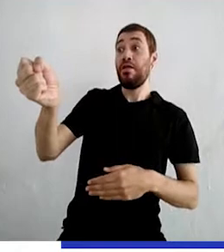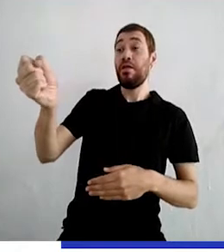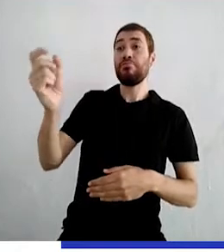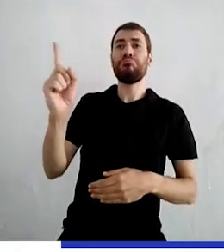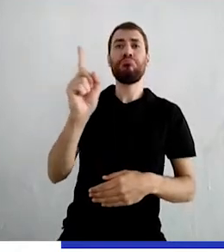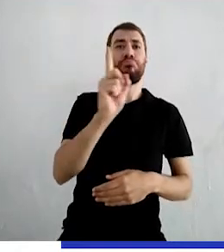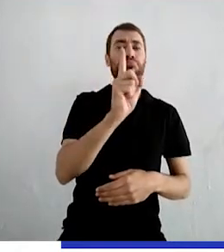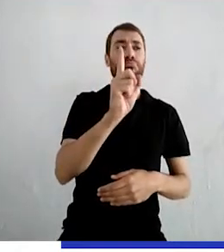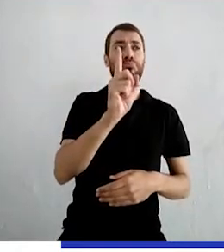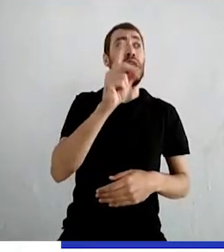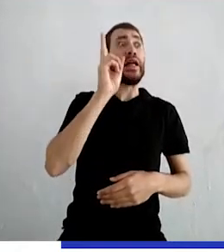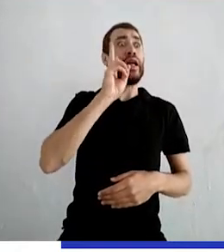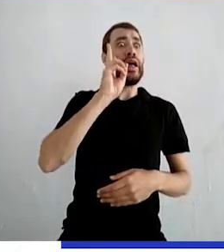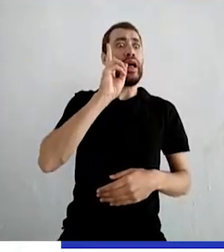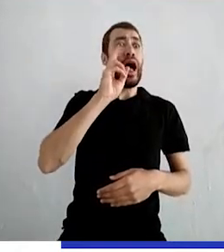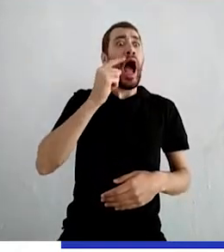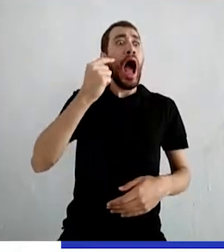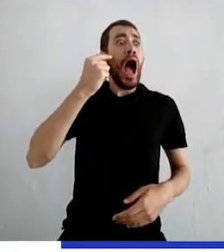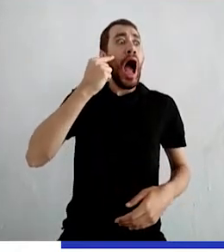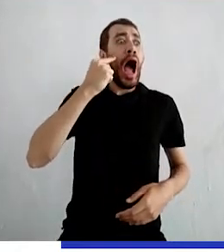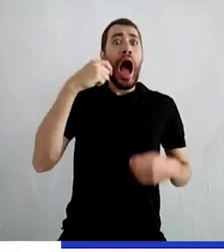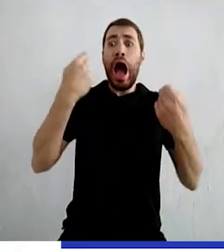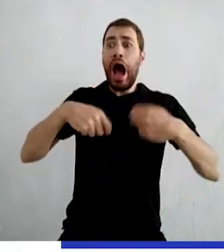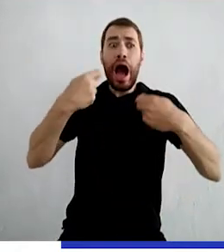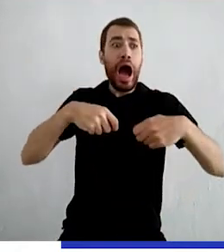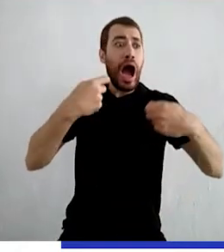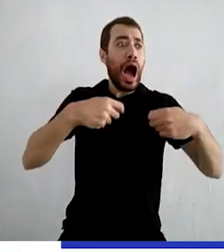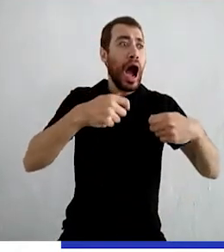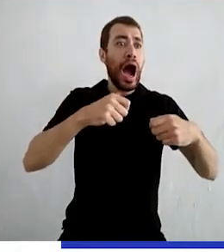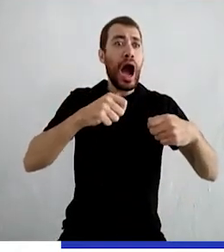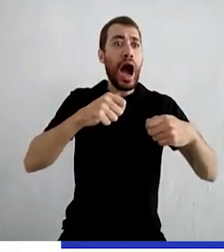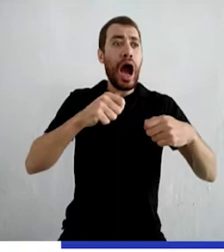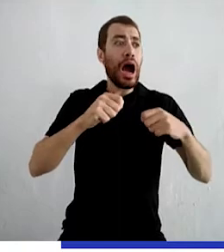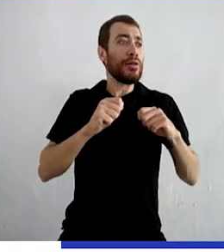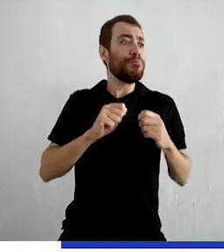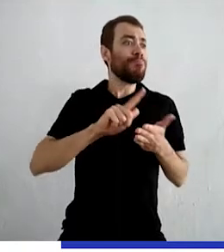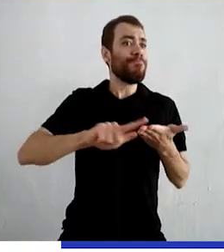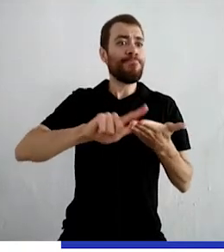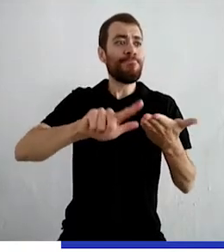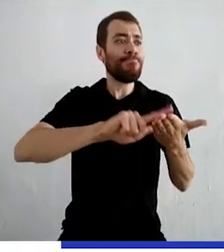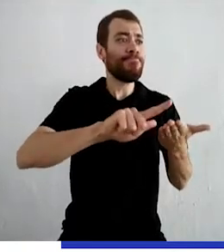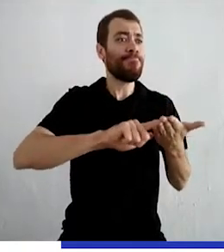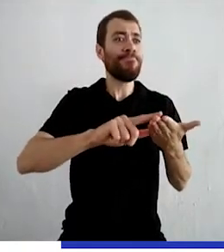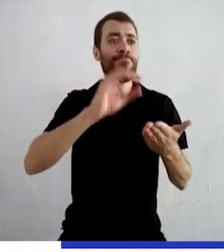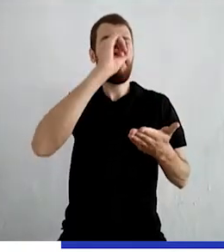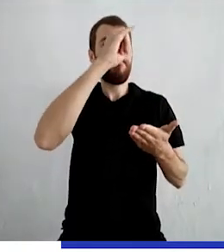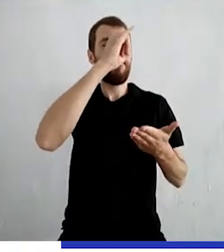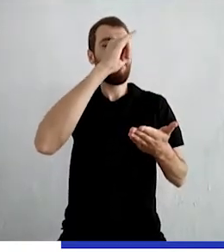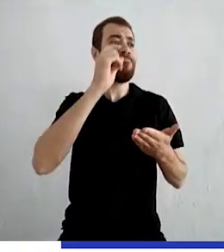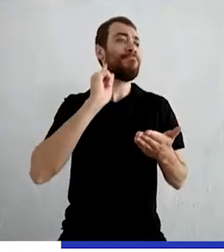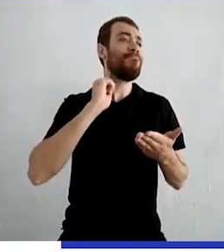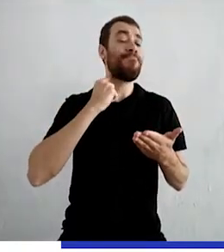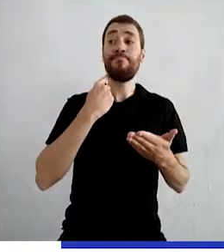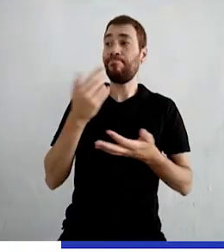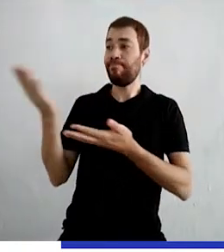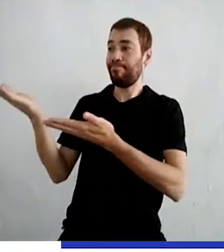lembrou Que estavam precisando de alguém Para limpar o chiqueiro do castelo Maria